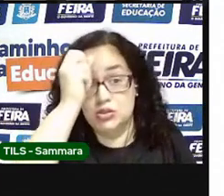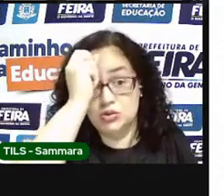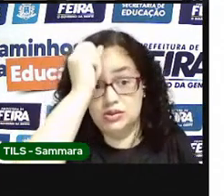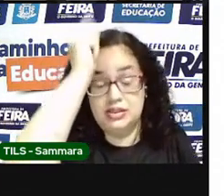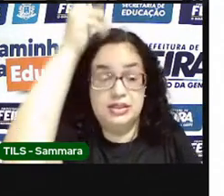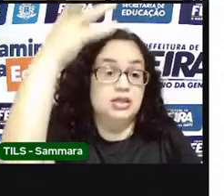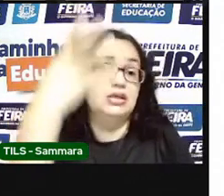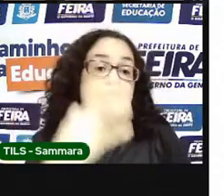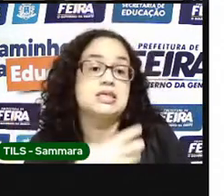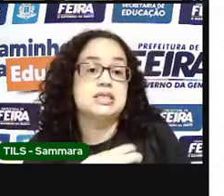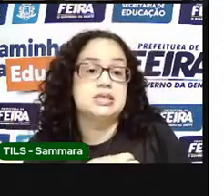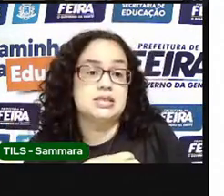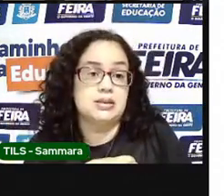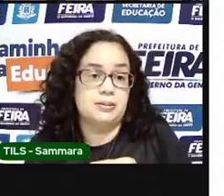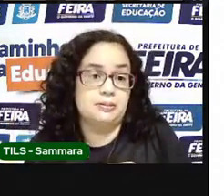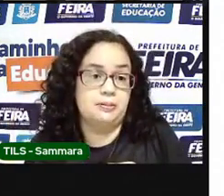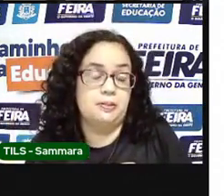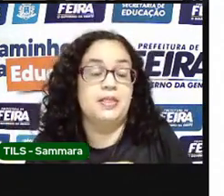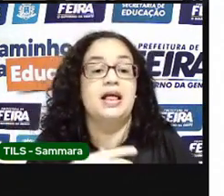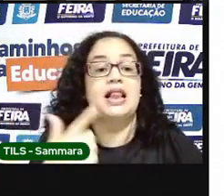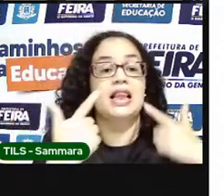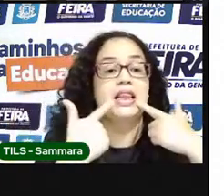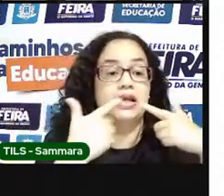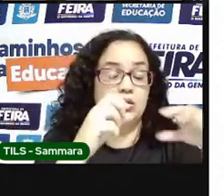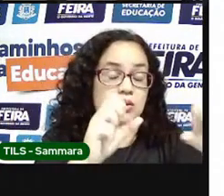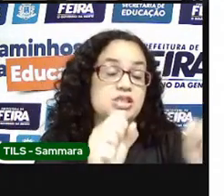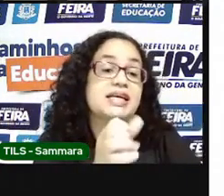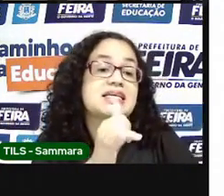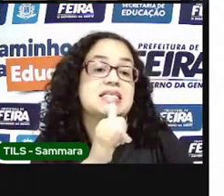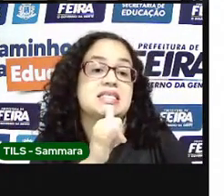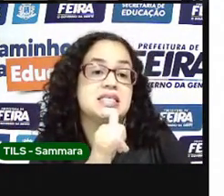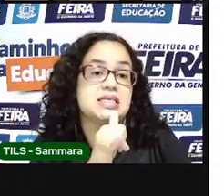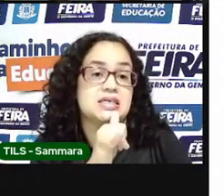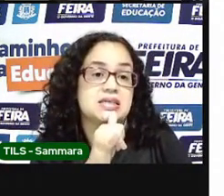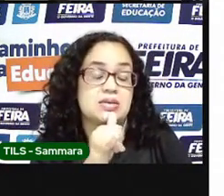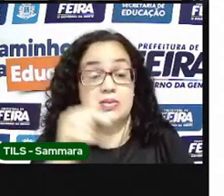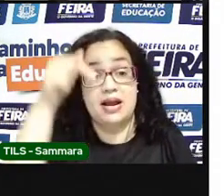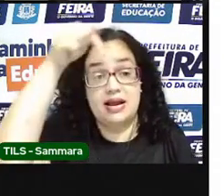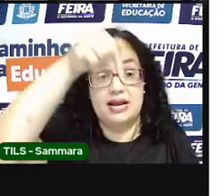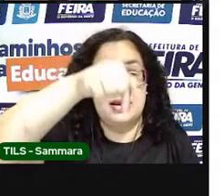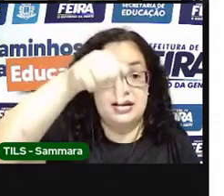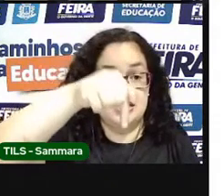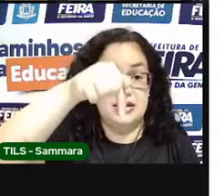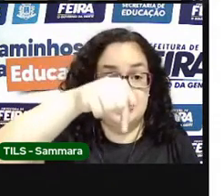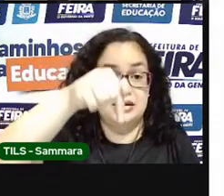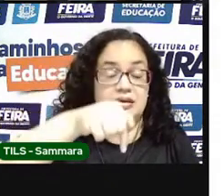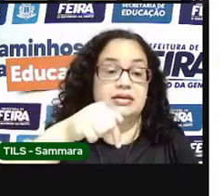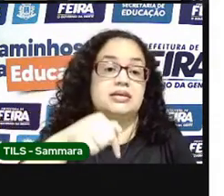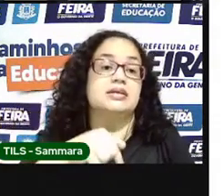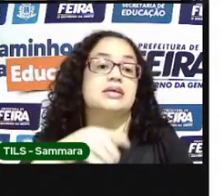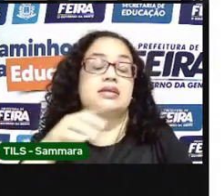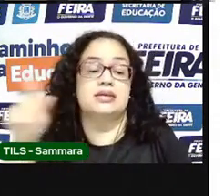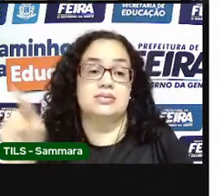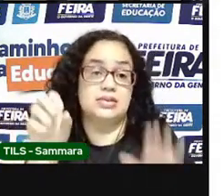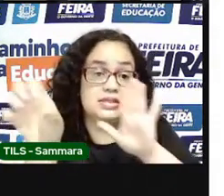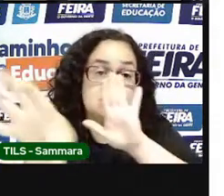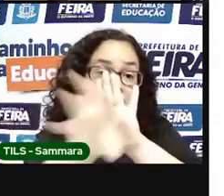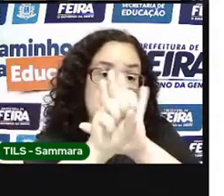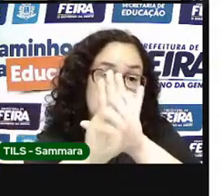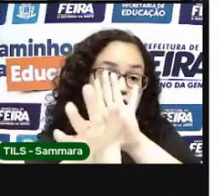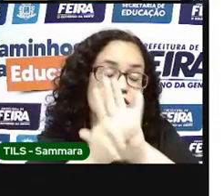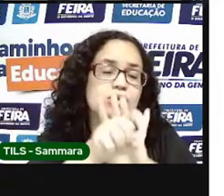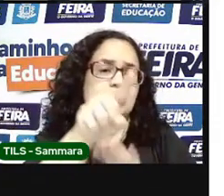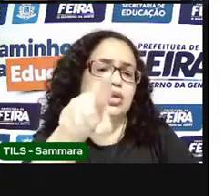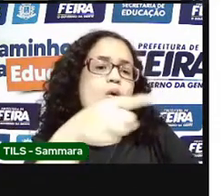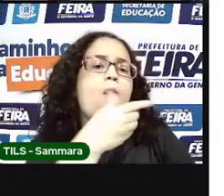sentimentos, é linguagem. Por exemplo, aqui mesmo, nessa página, nesse slide, nós temos aqui um